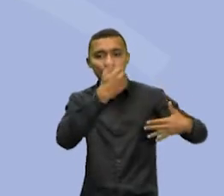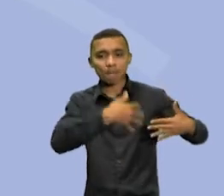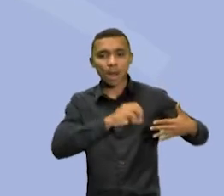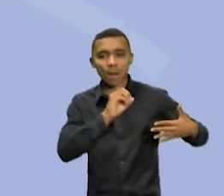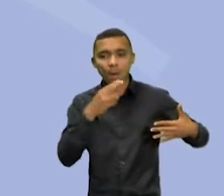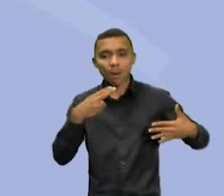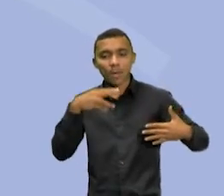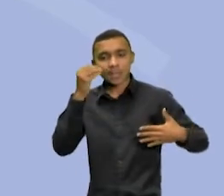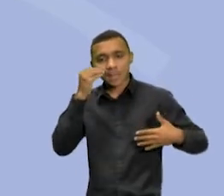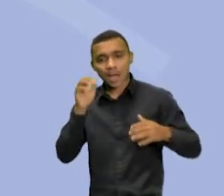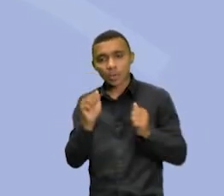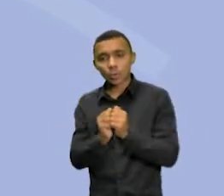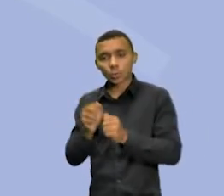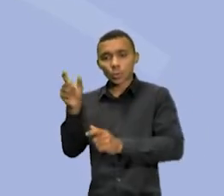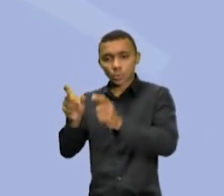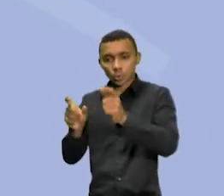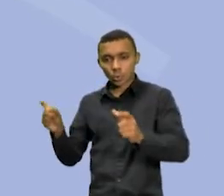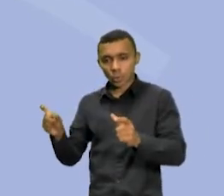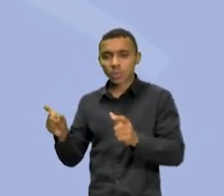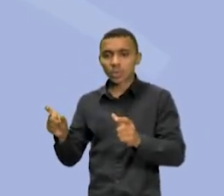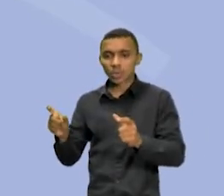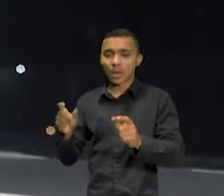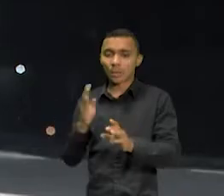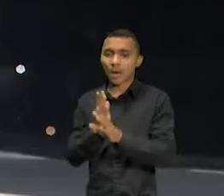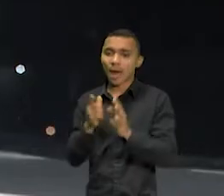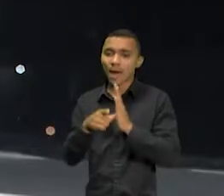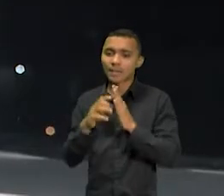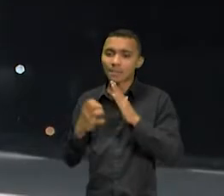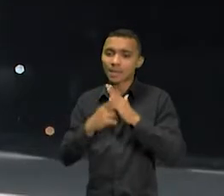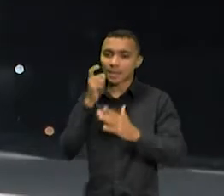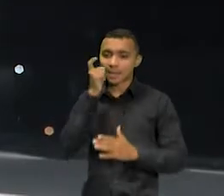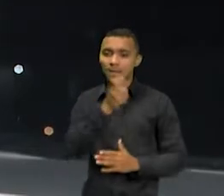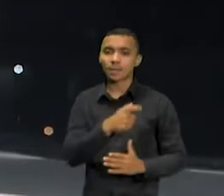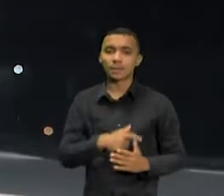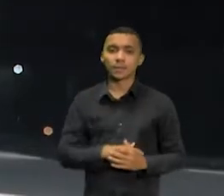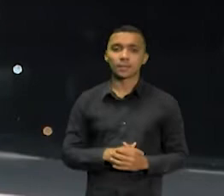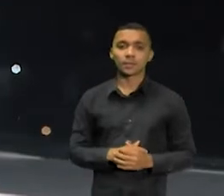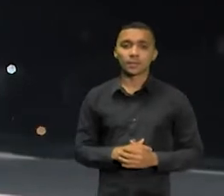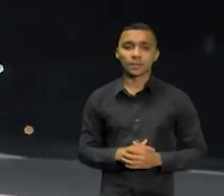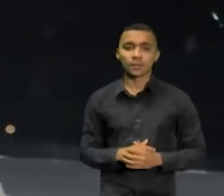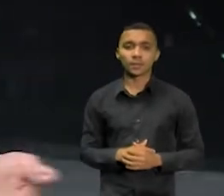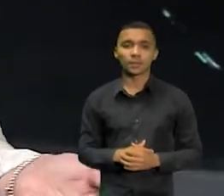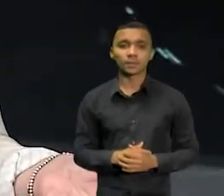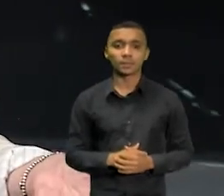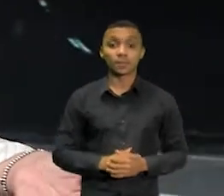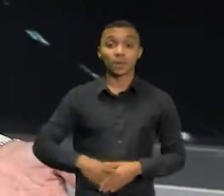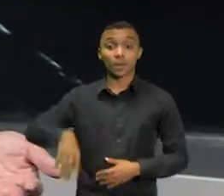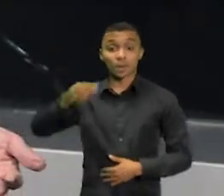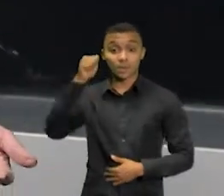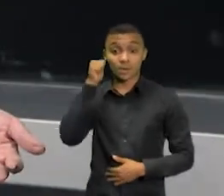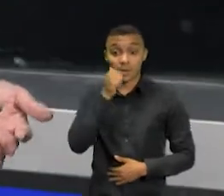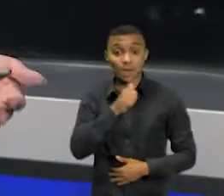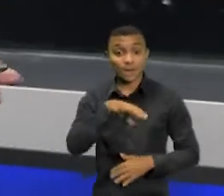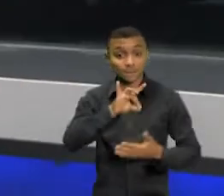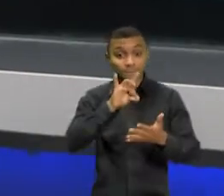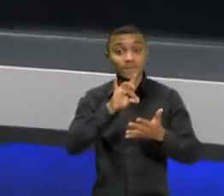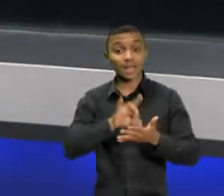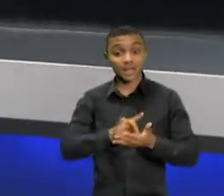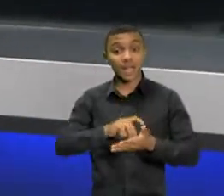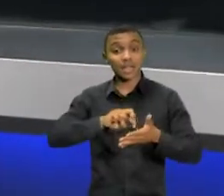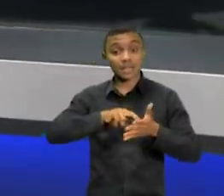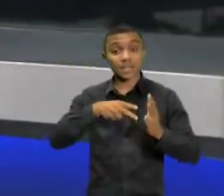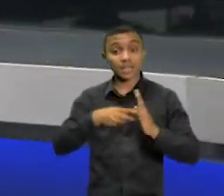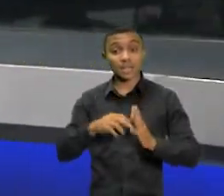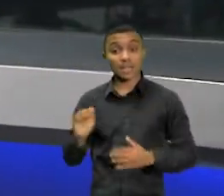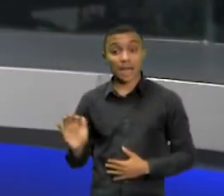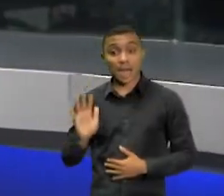colaborador, para chegar no resultado que a empresa almeja chegar. Ser mulher custa mais caro no Brasil. No país,